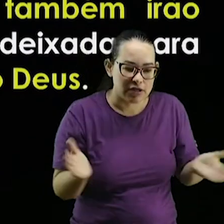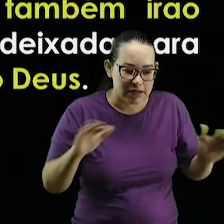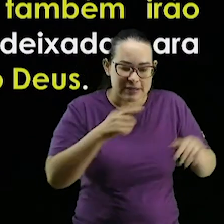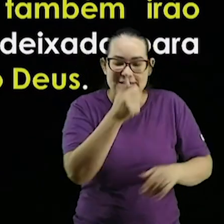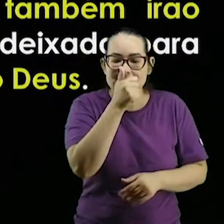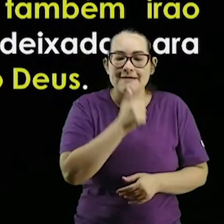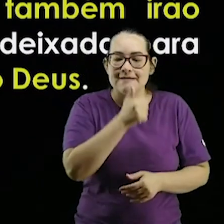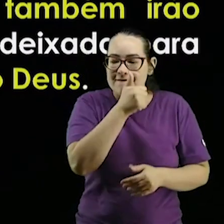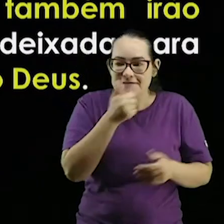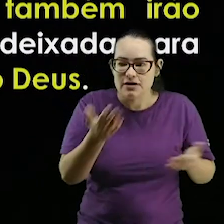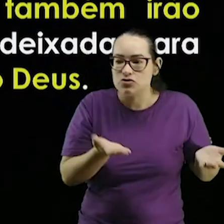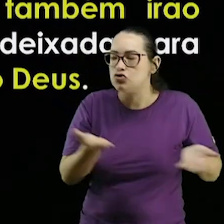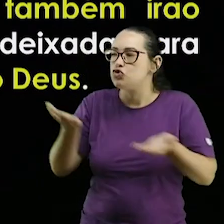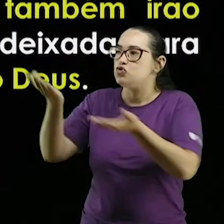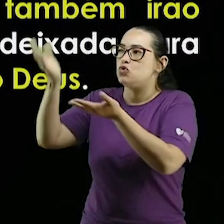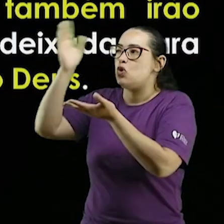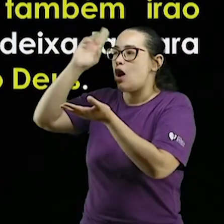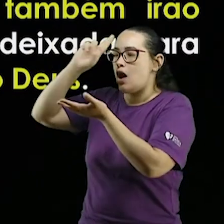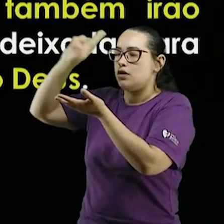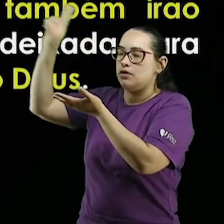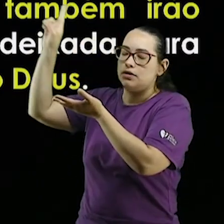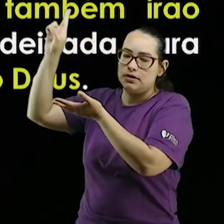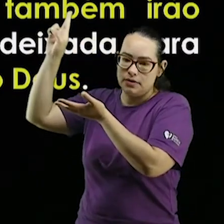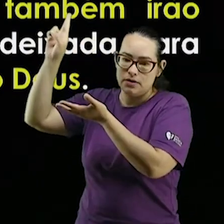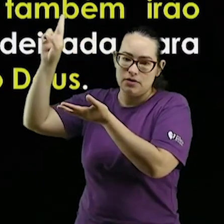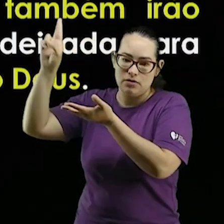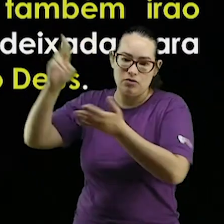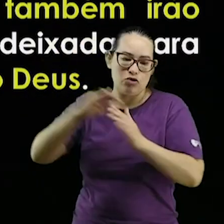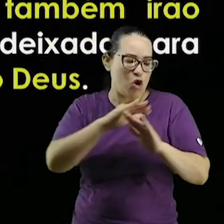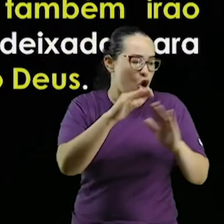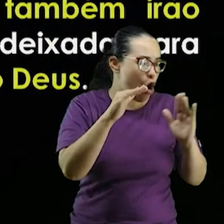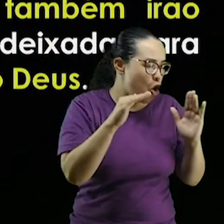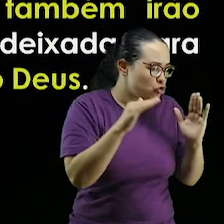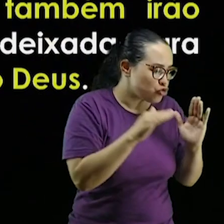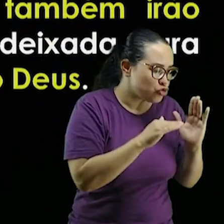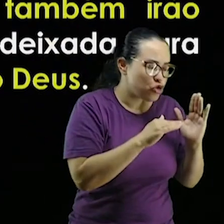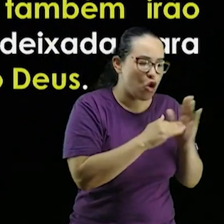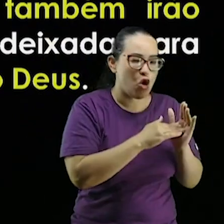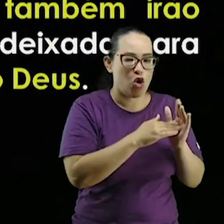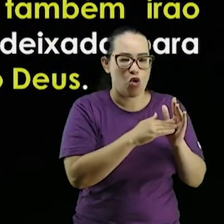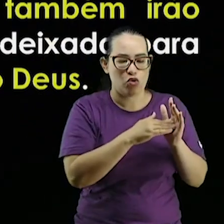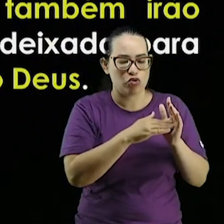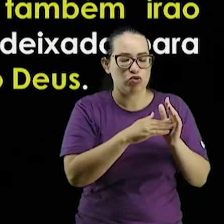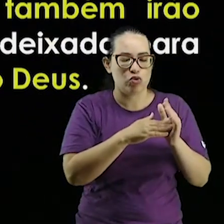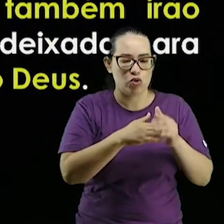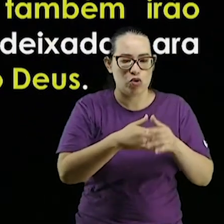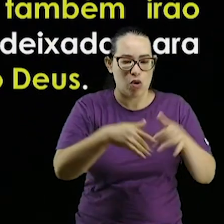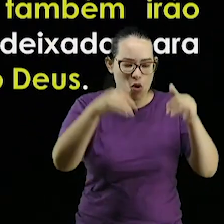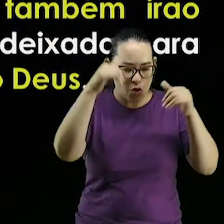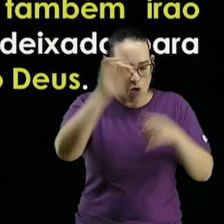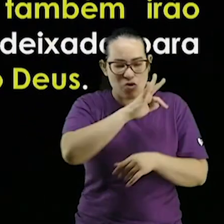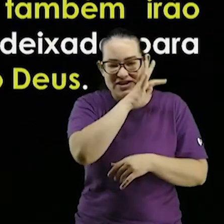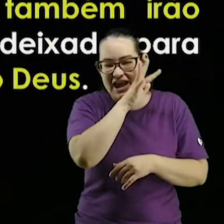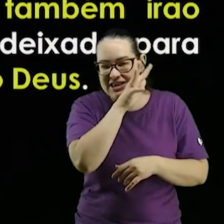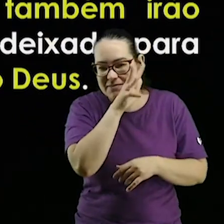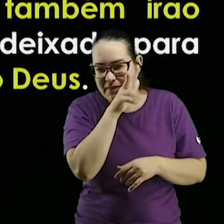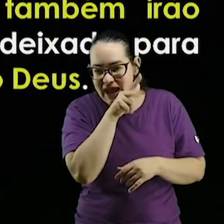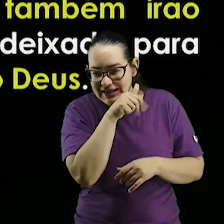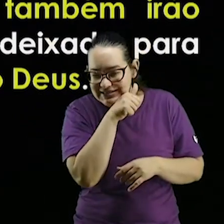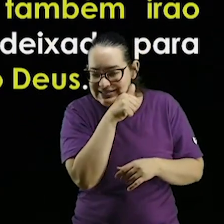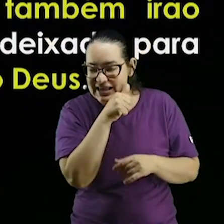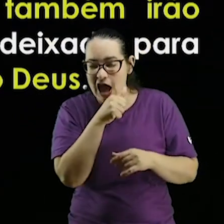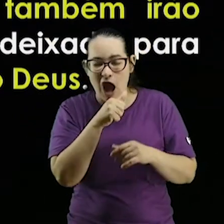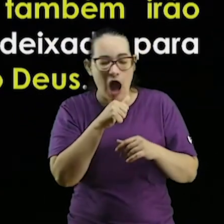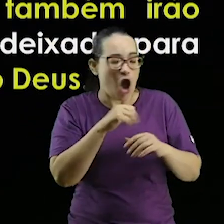ao Senhor além disso os nossos remães também irão conosco nenhuma unha de animal será deixada para